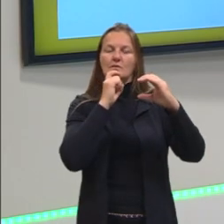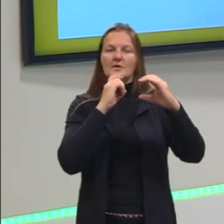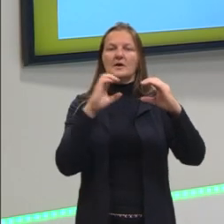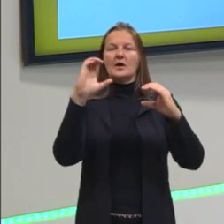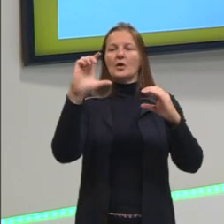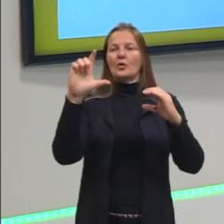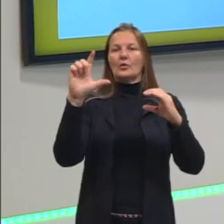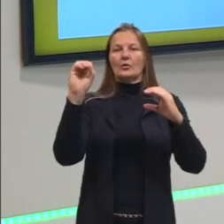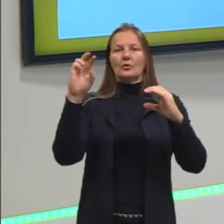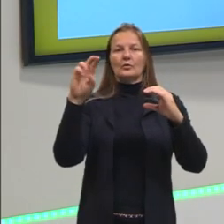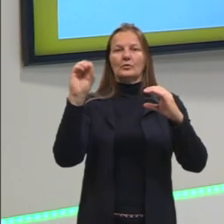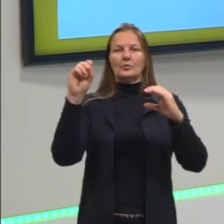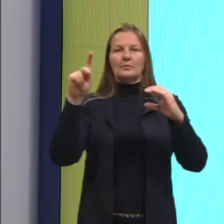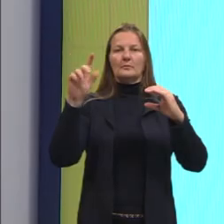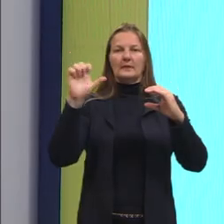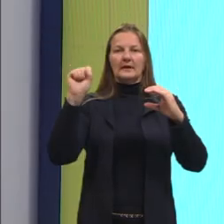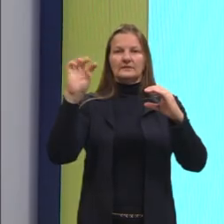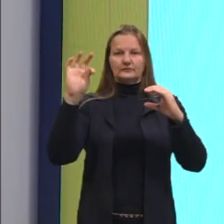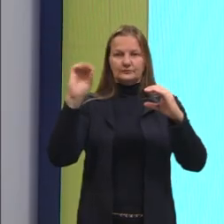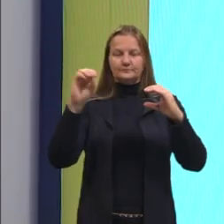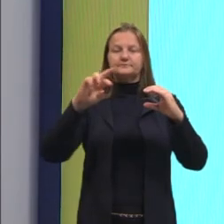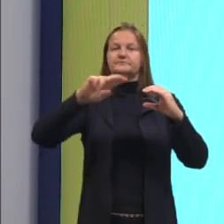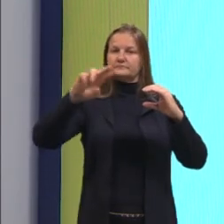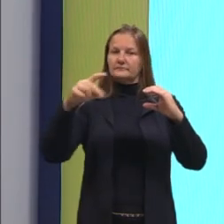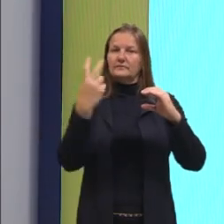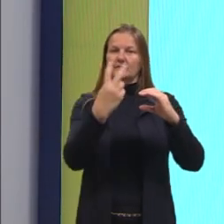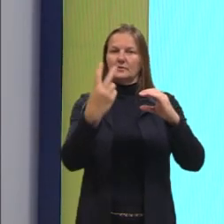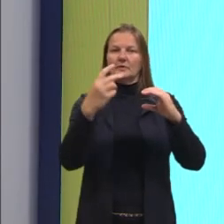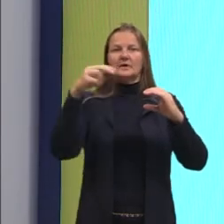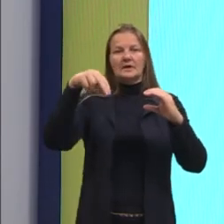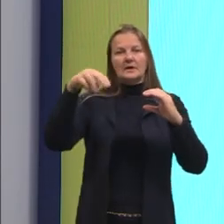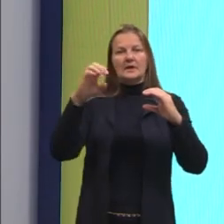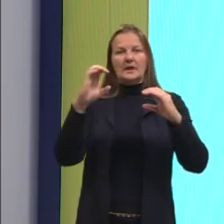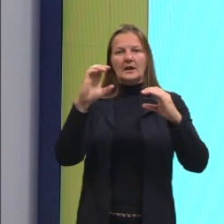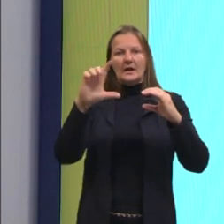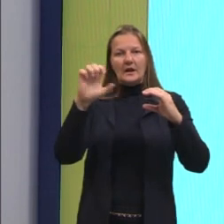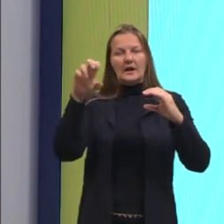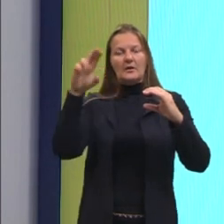Apesar de ter o cromoplasto também e o leucoplasto.